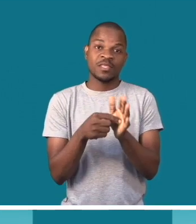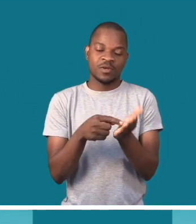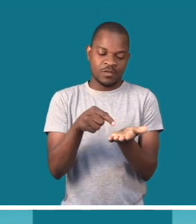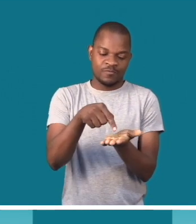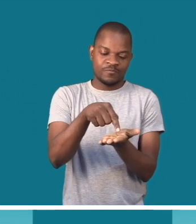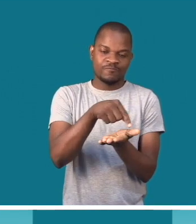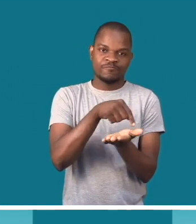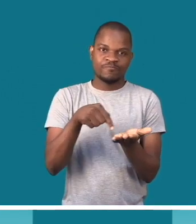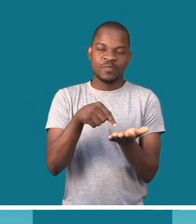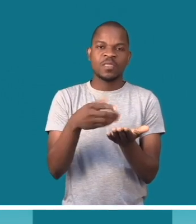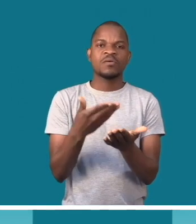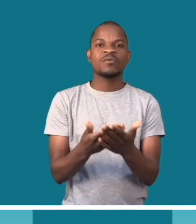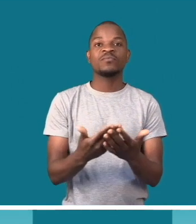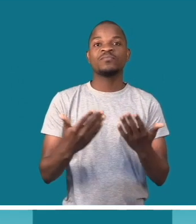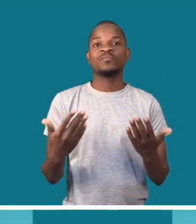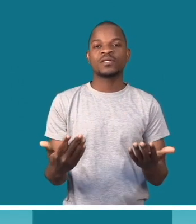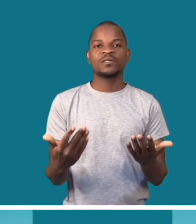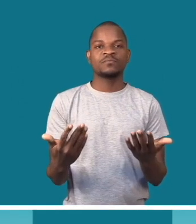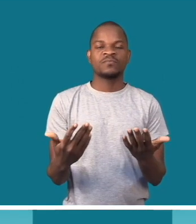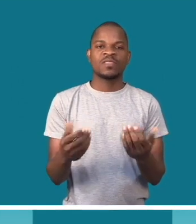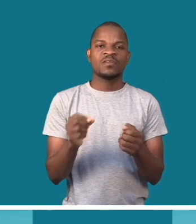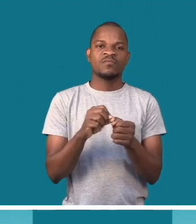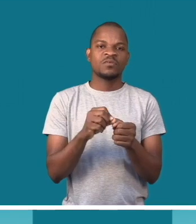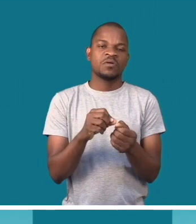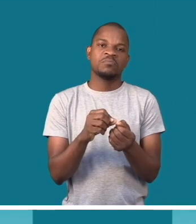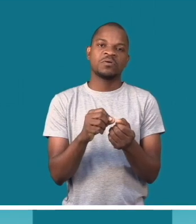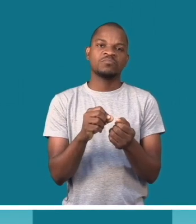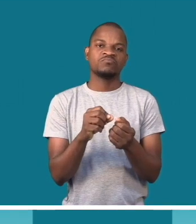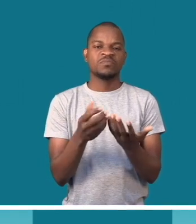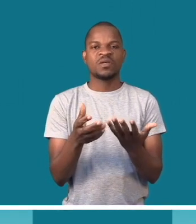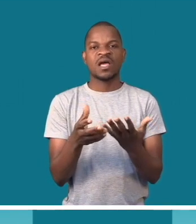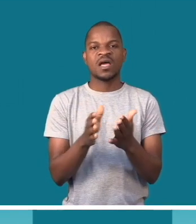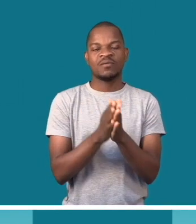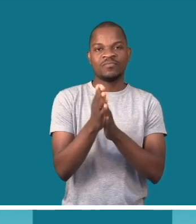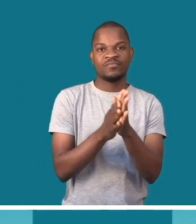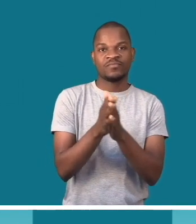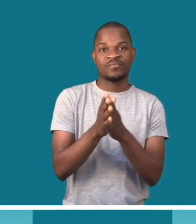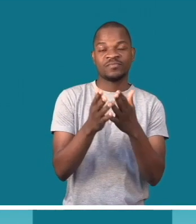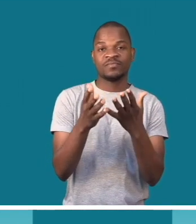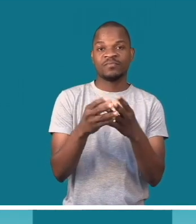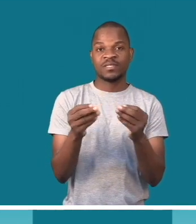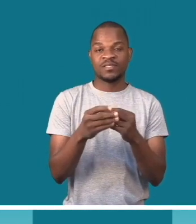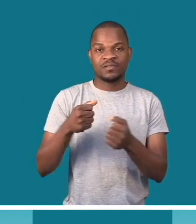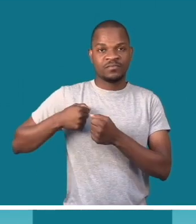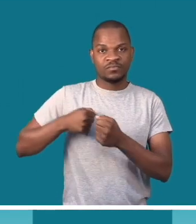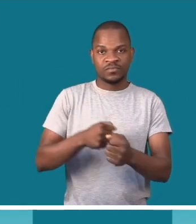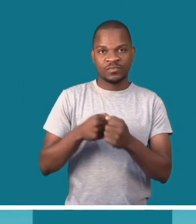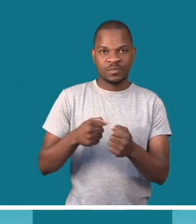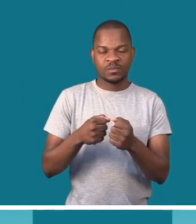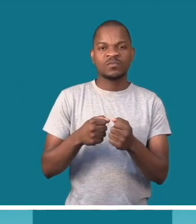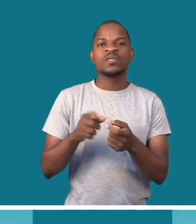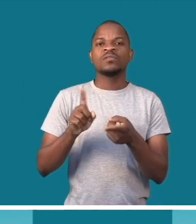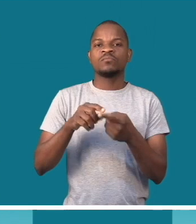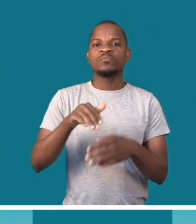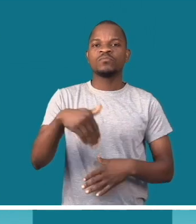tabuleiro. E uma cobertura só para poder preservar a madeira. Normalmente, temos os acabamentos, não é? Neste